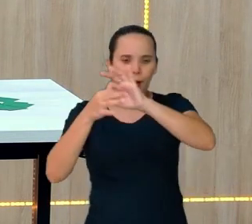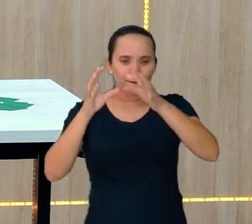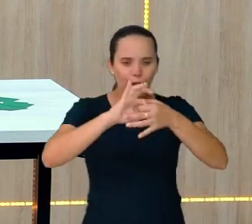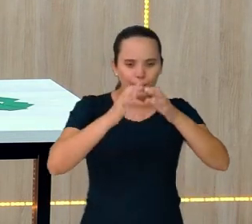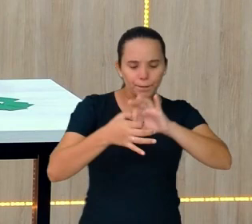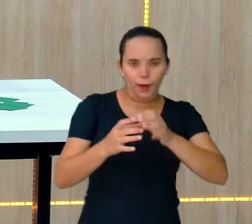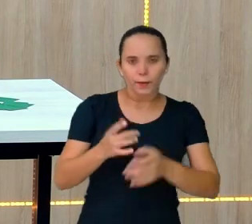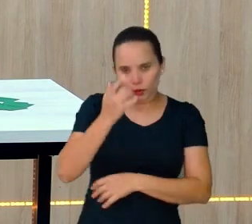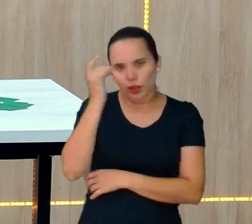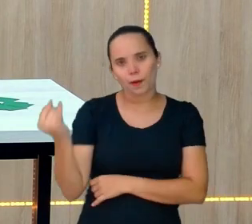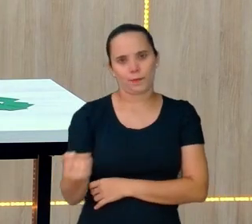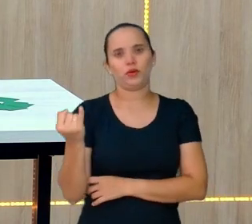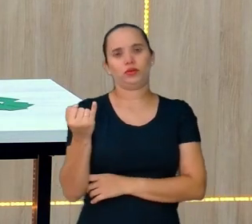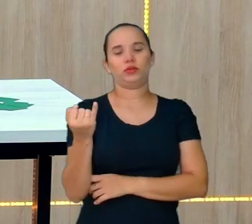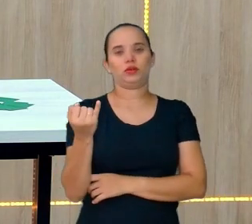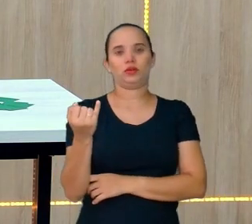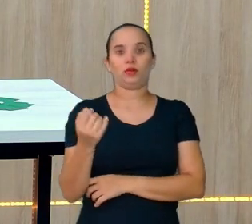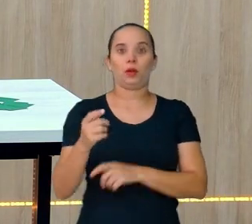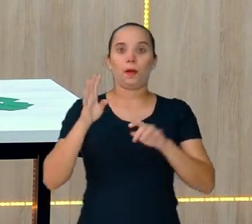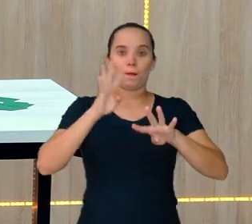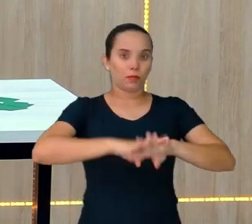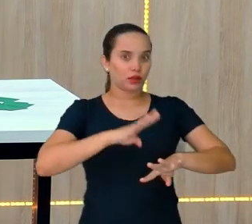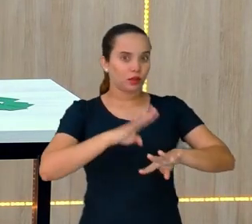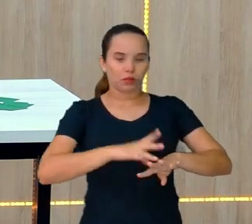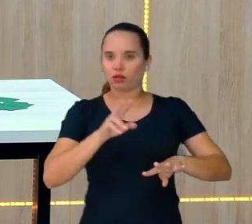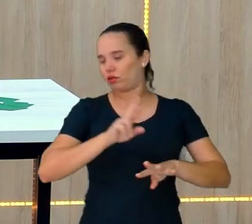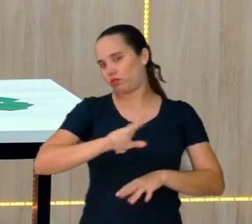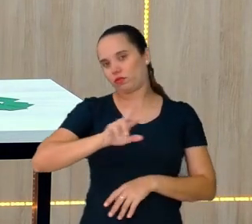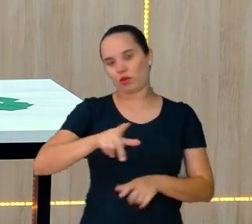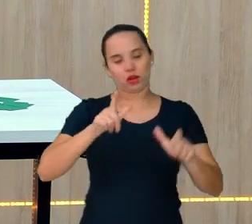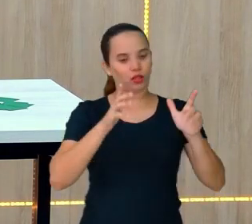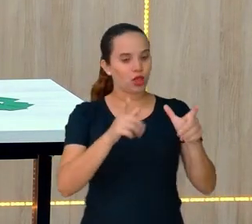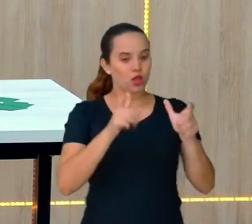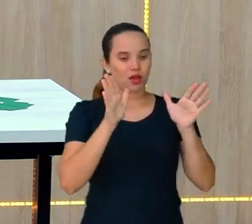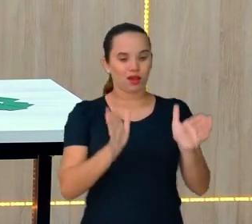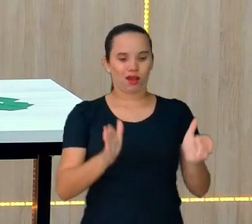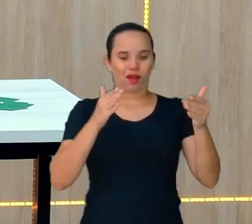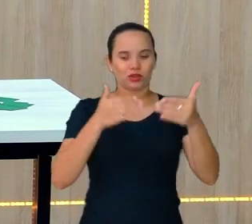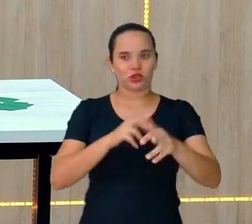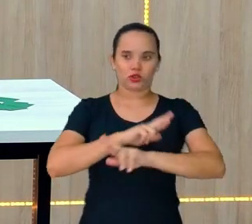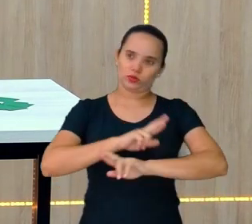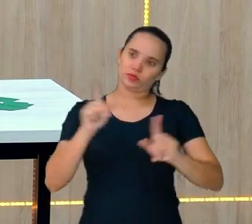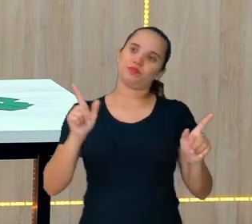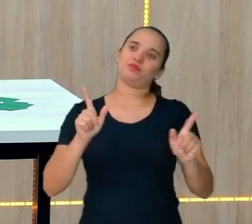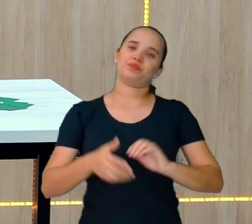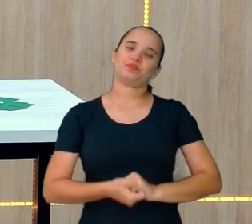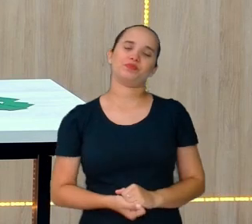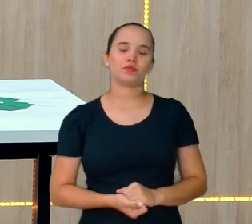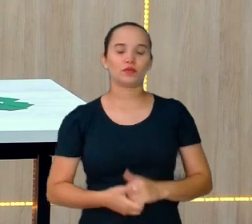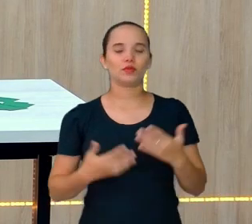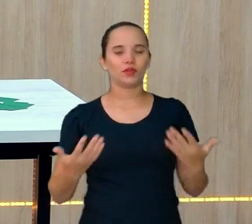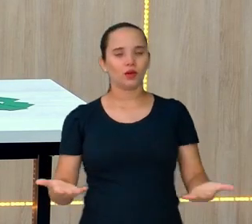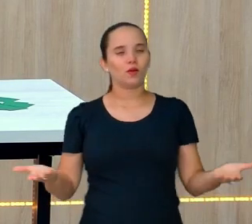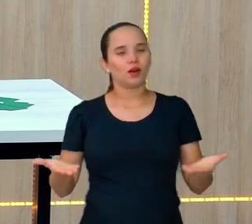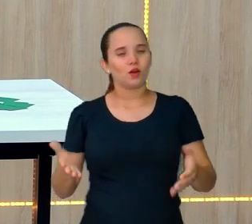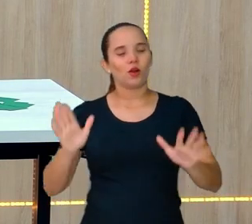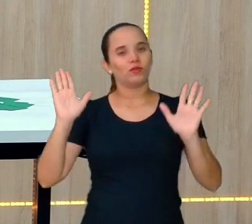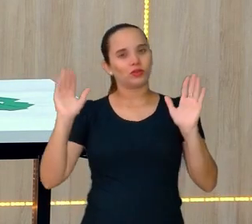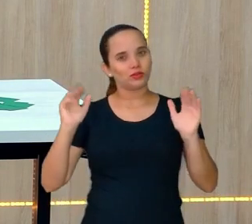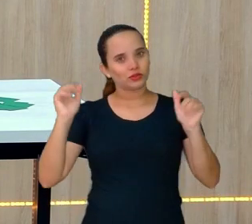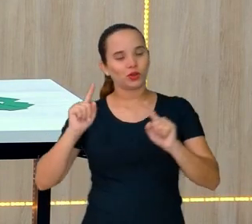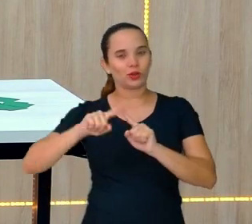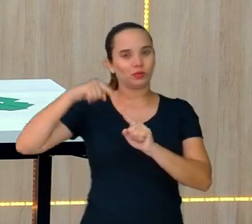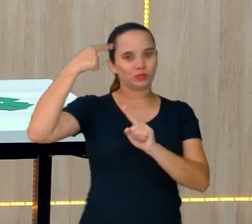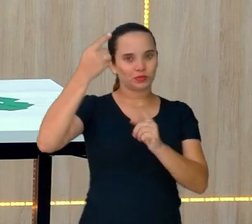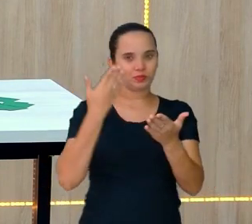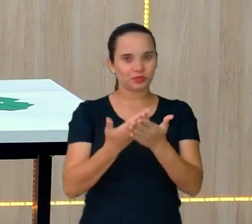Matemática não são caixinhas separadas. Bem, aqui eu vou me despedindo. Até a próxima